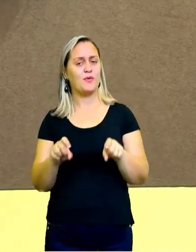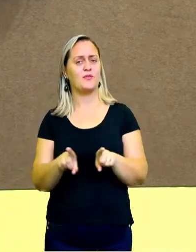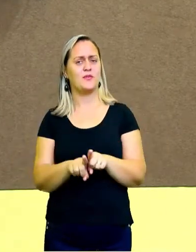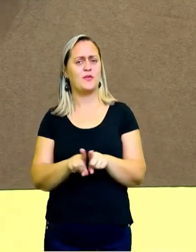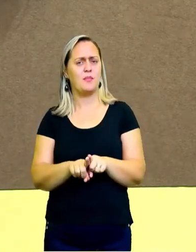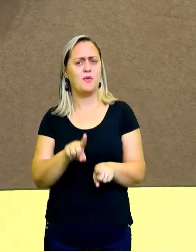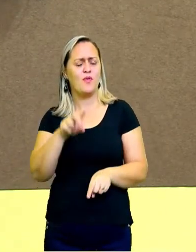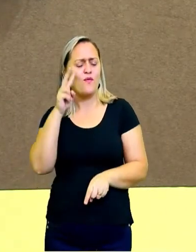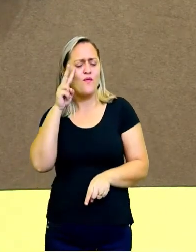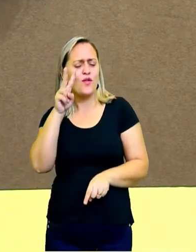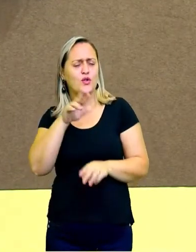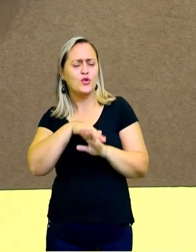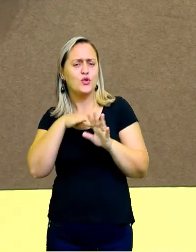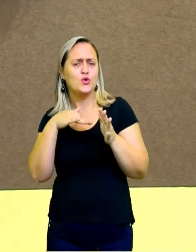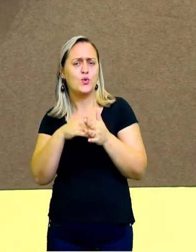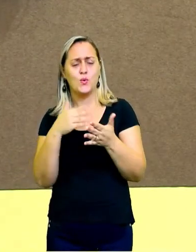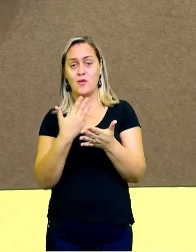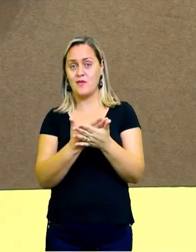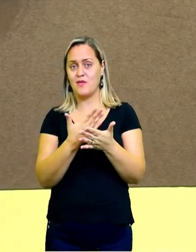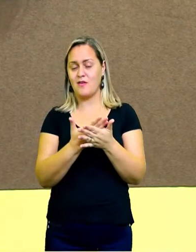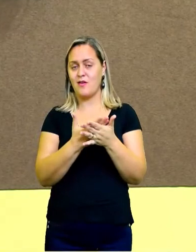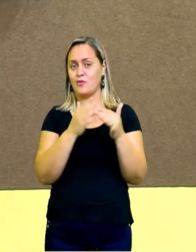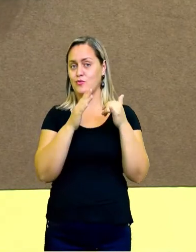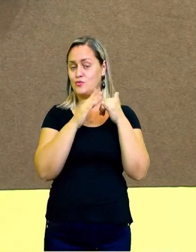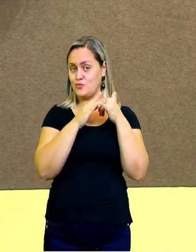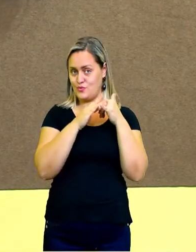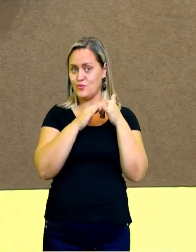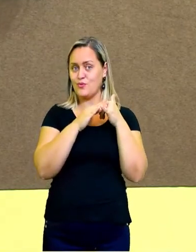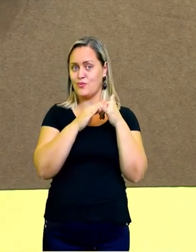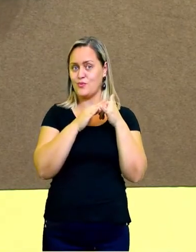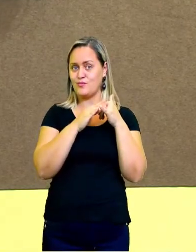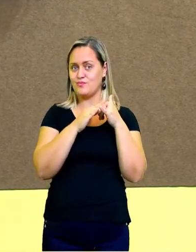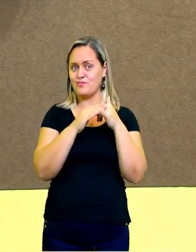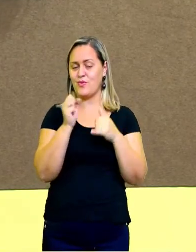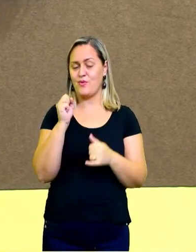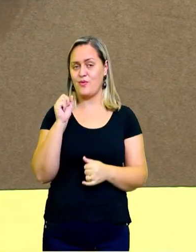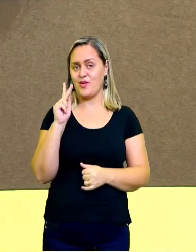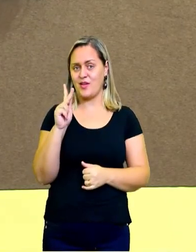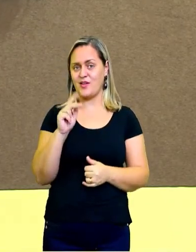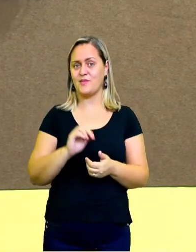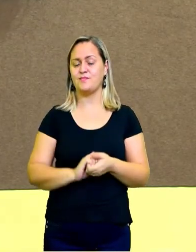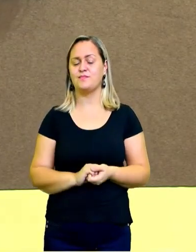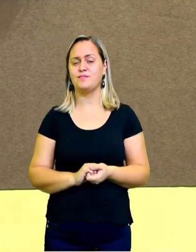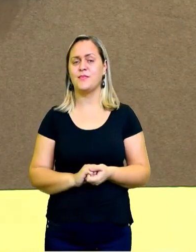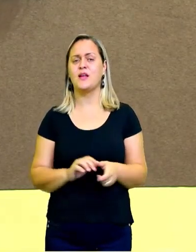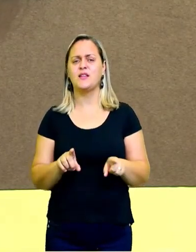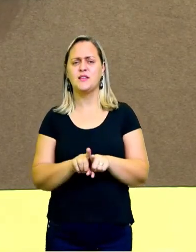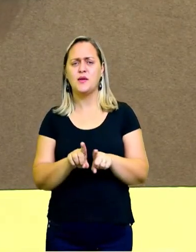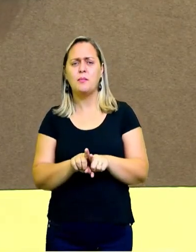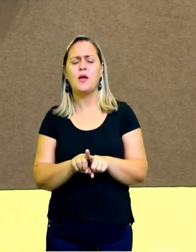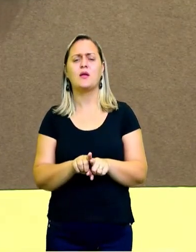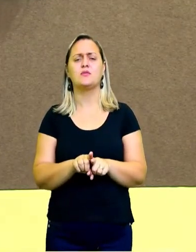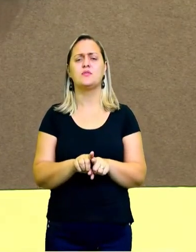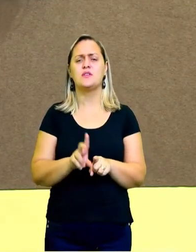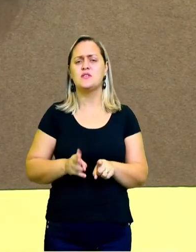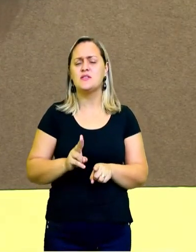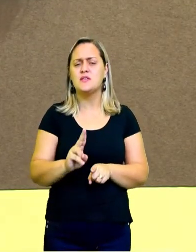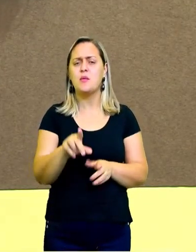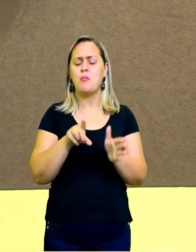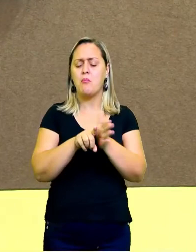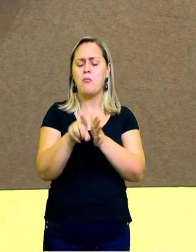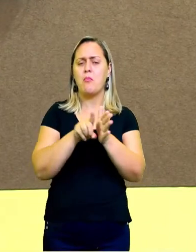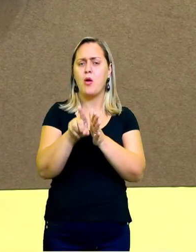reveja nossas aulas no YouTube e entre sempre em contato também com o seu professor. Ele está lá te esperando no chat da